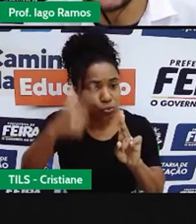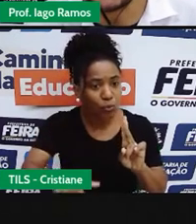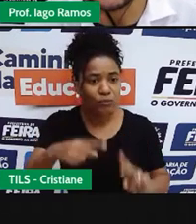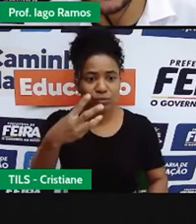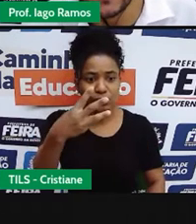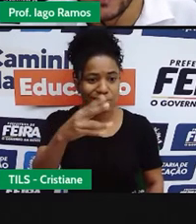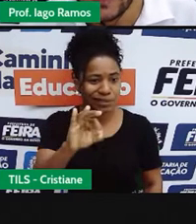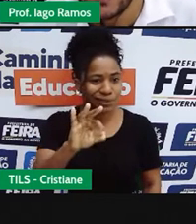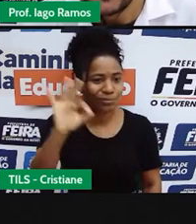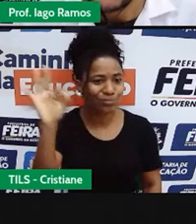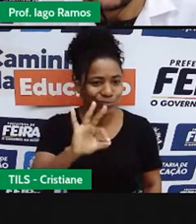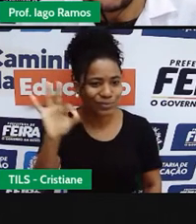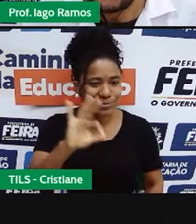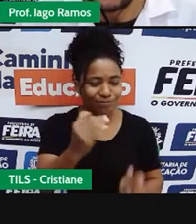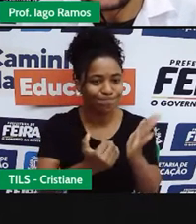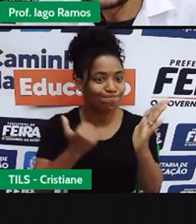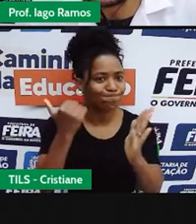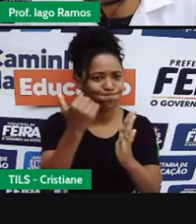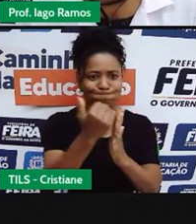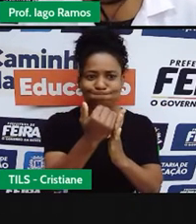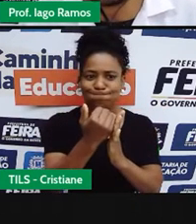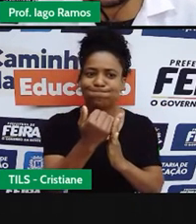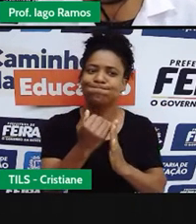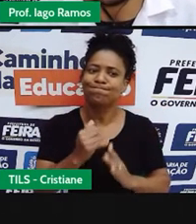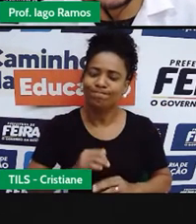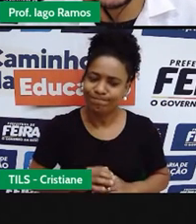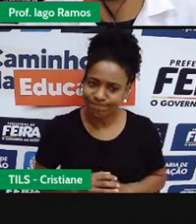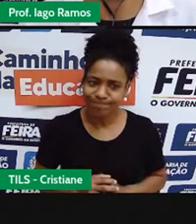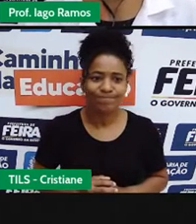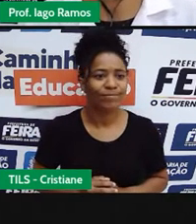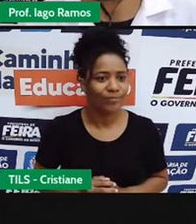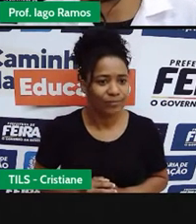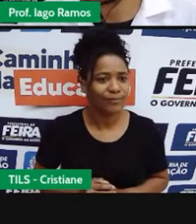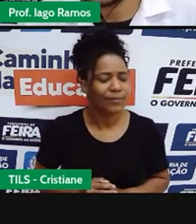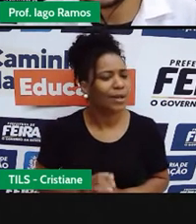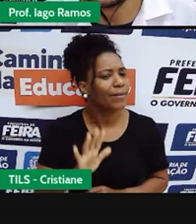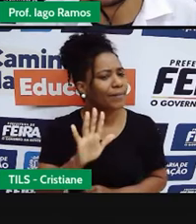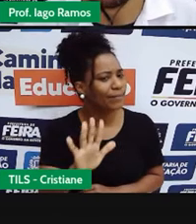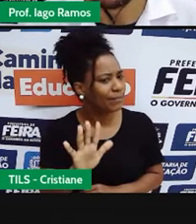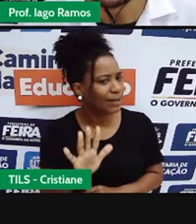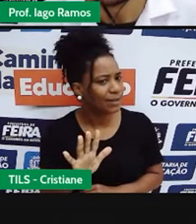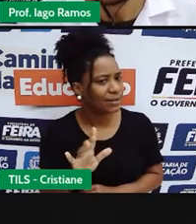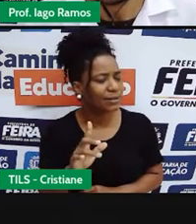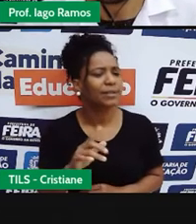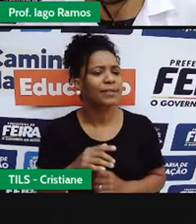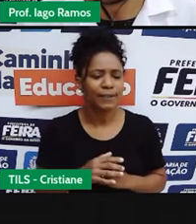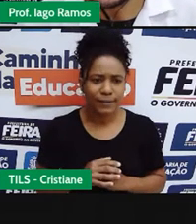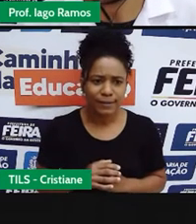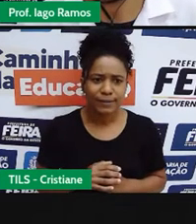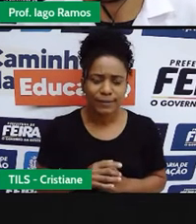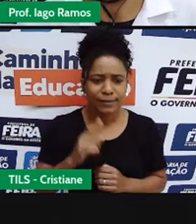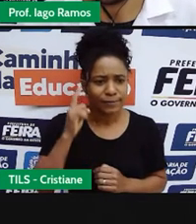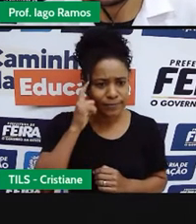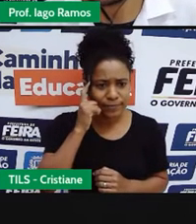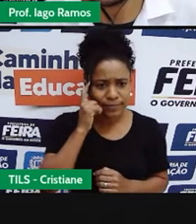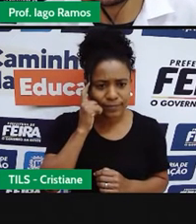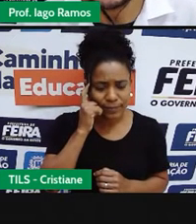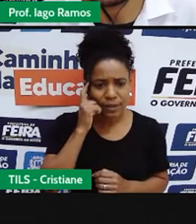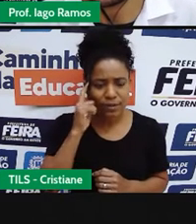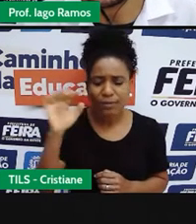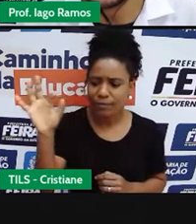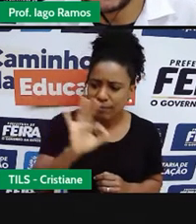30%. 40%. Bom, e existe ali uma perguntinha que a gente precisa resolver. É verdade que o